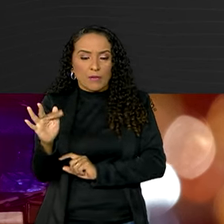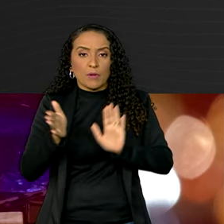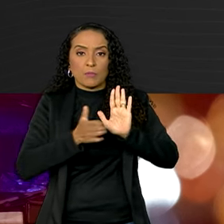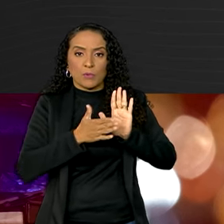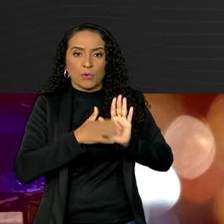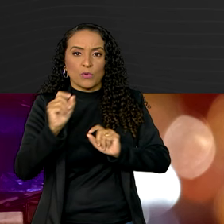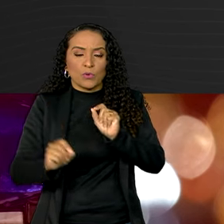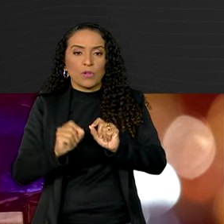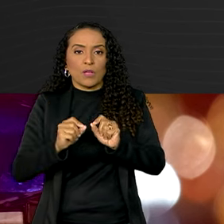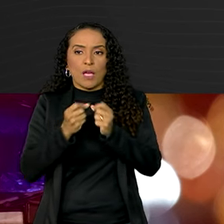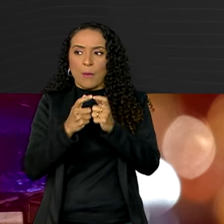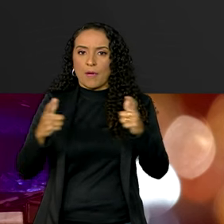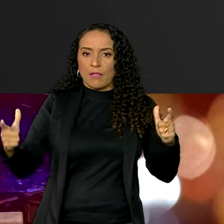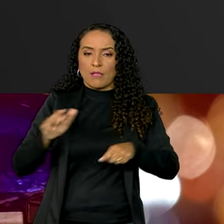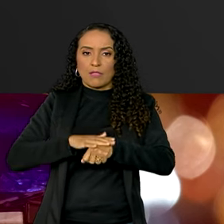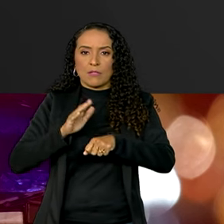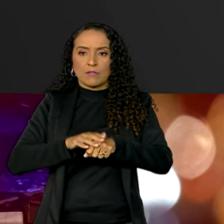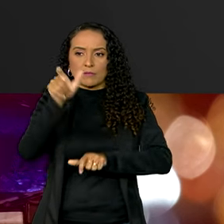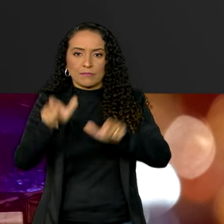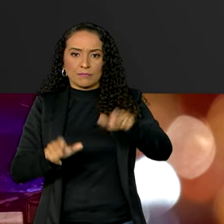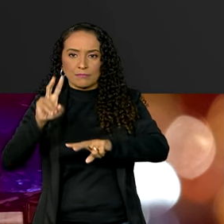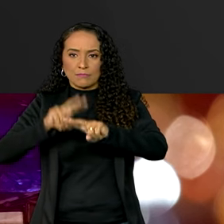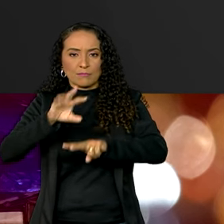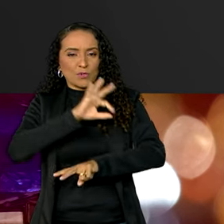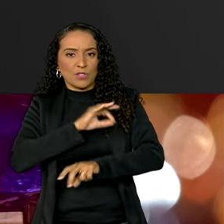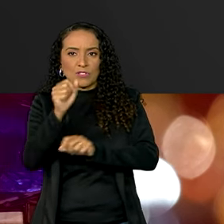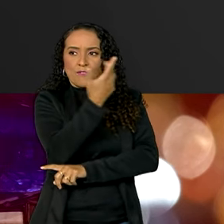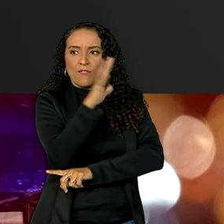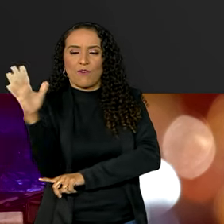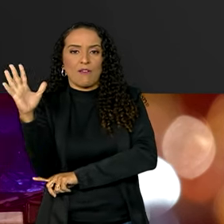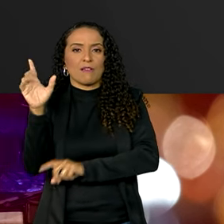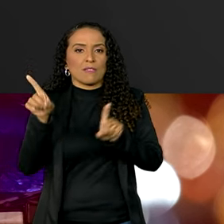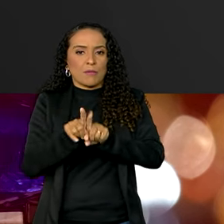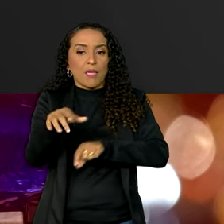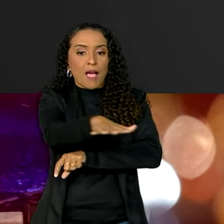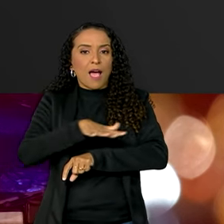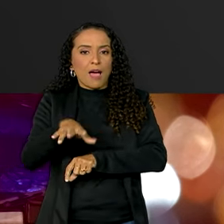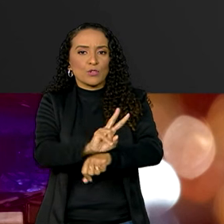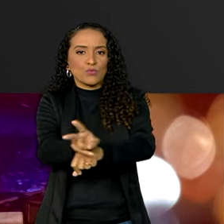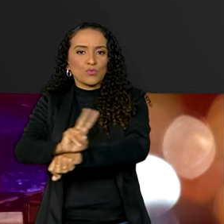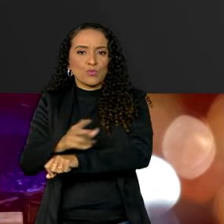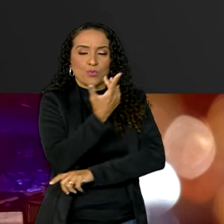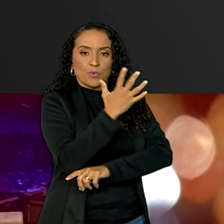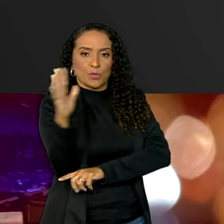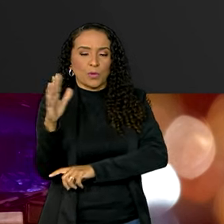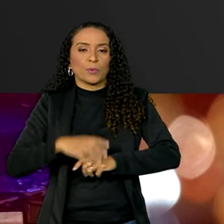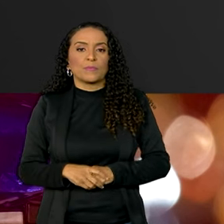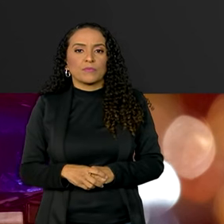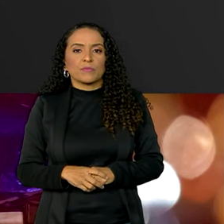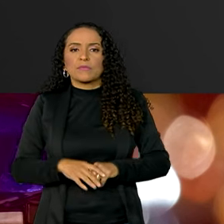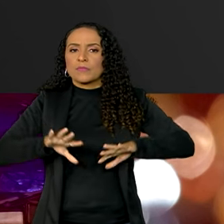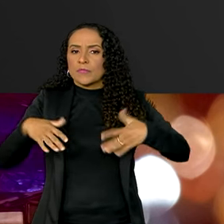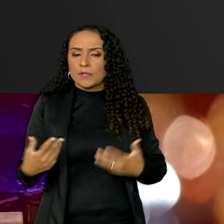a proposta é estender a atuação dos agentes para florestas, matas e áreas de preservação ambiental. No